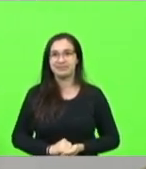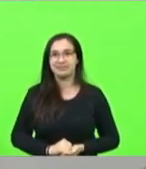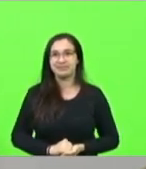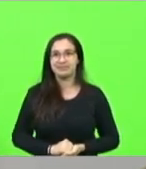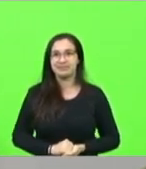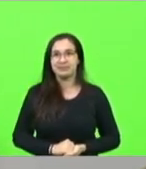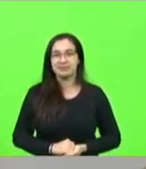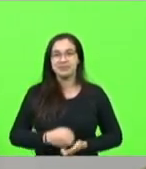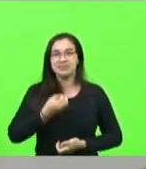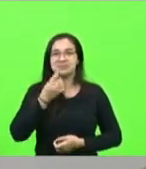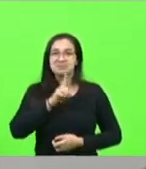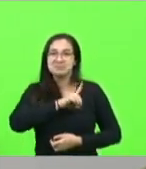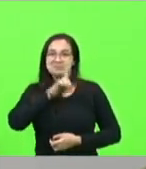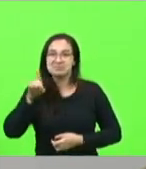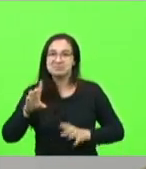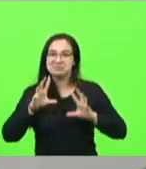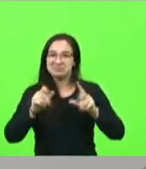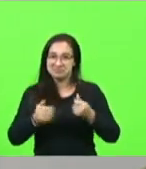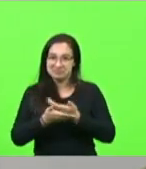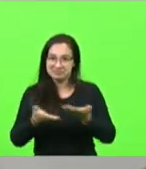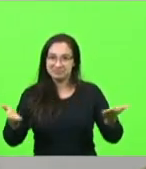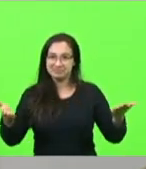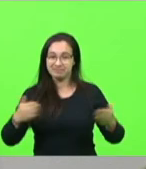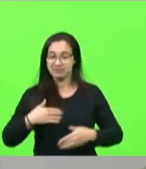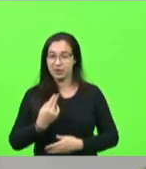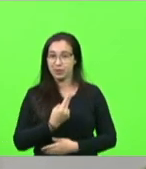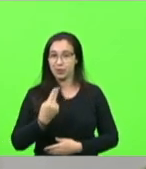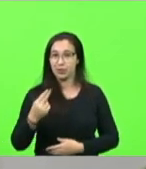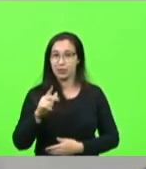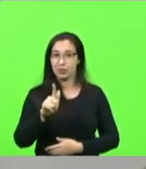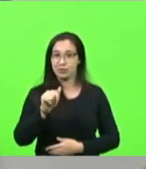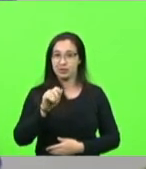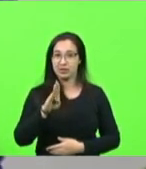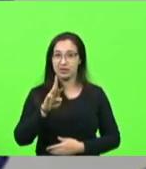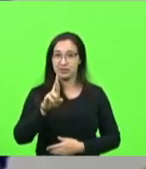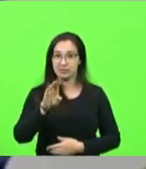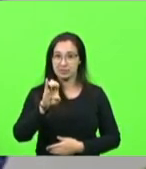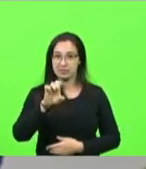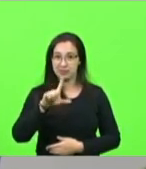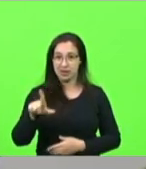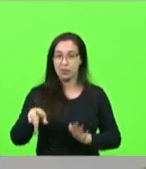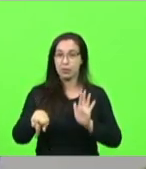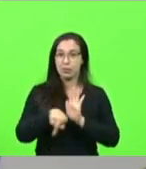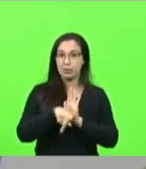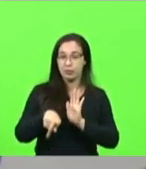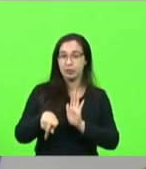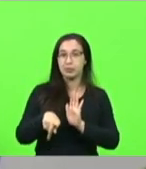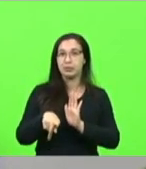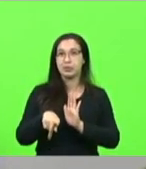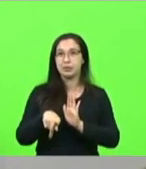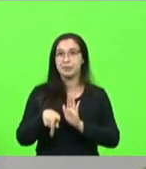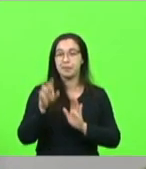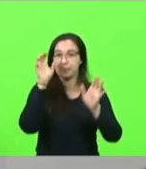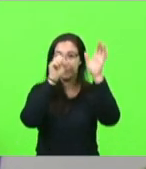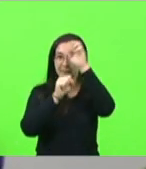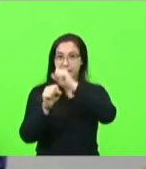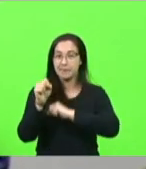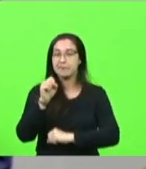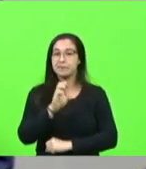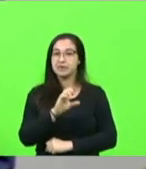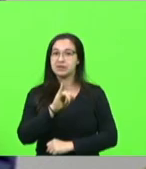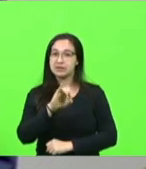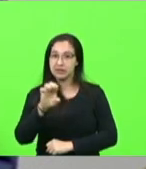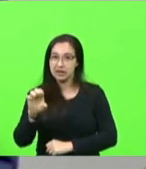Bom dia a todos e a todas, me chamo Gabriel, eu faço parte da aprendizagem do CIE,